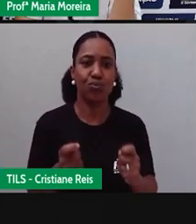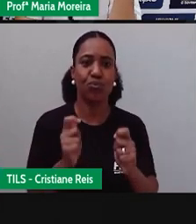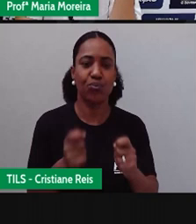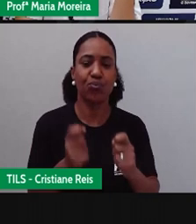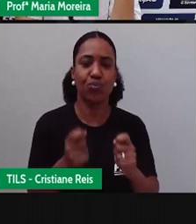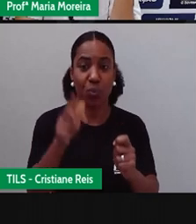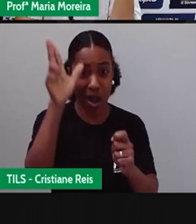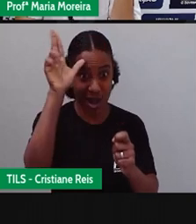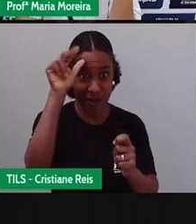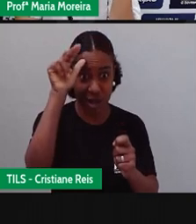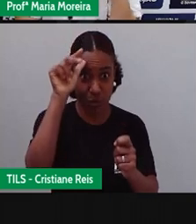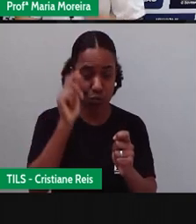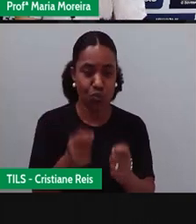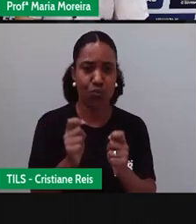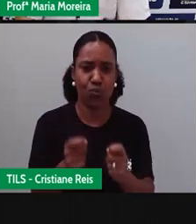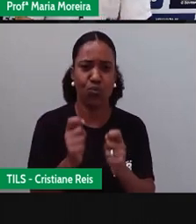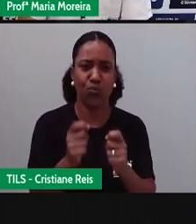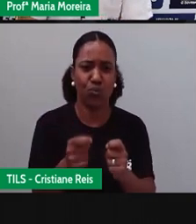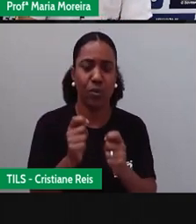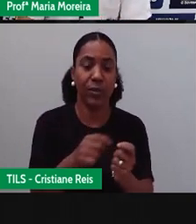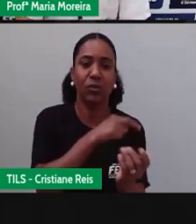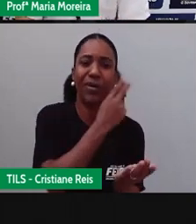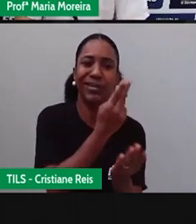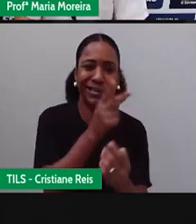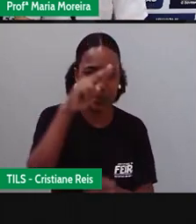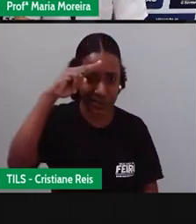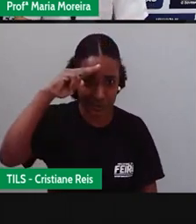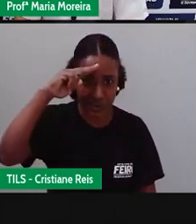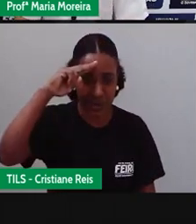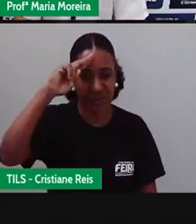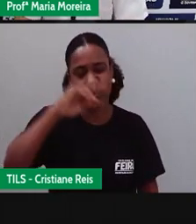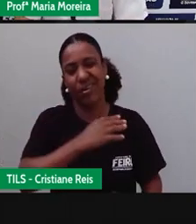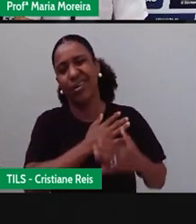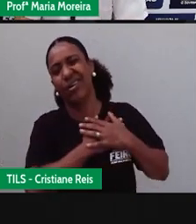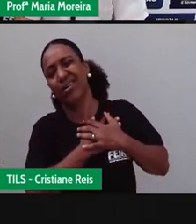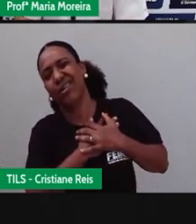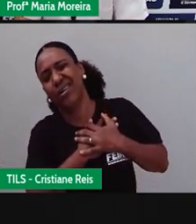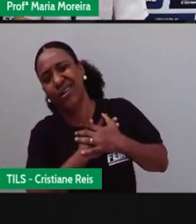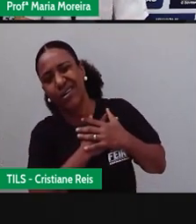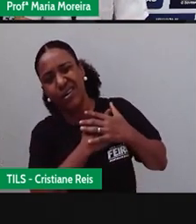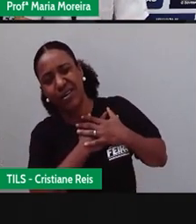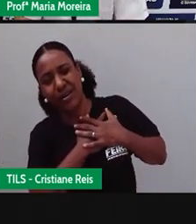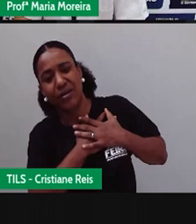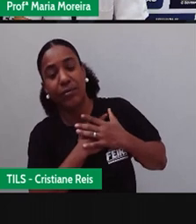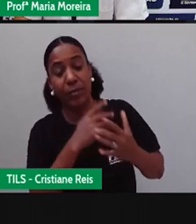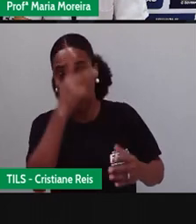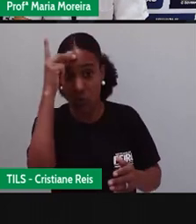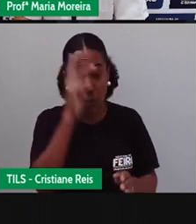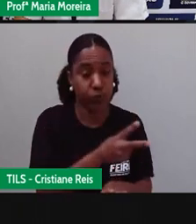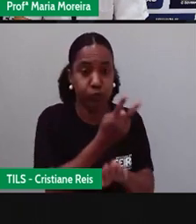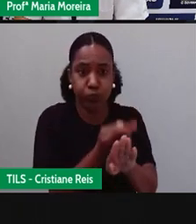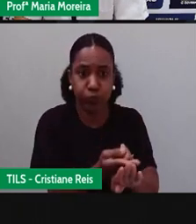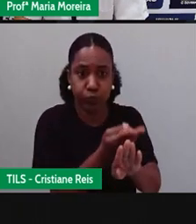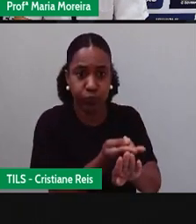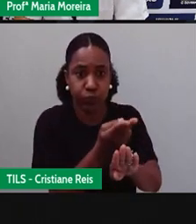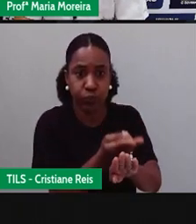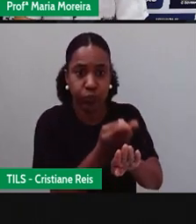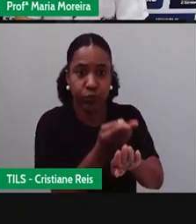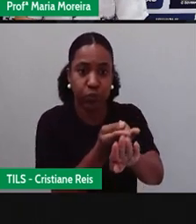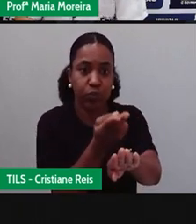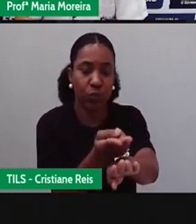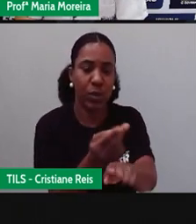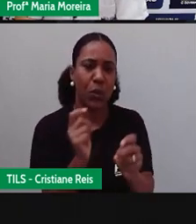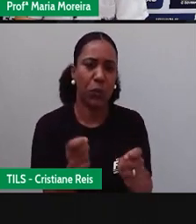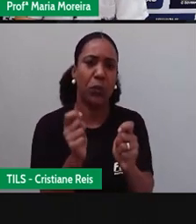de batalha até o hospital. Então, começou-se a utilizar, né, as carroças como meio de transporte desses soldados. Por quê?